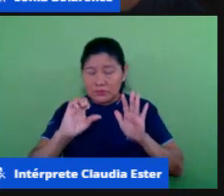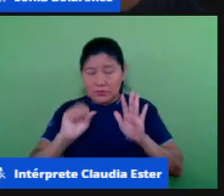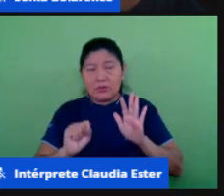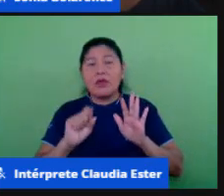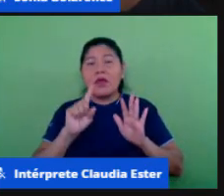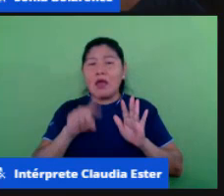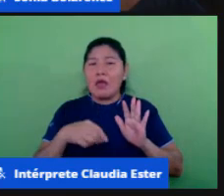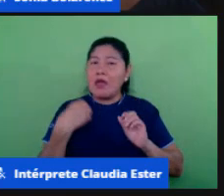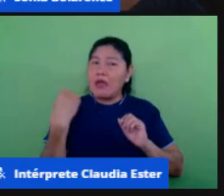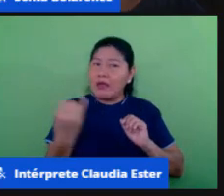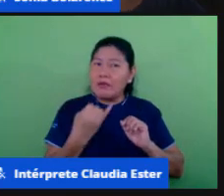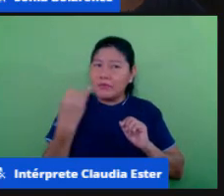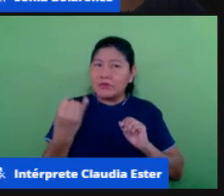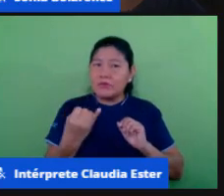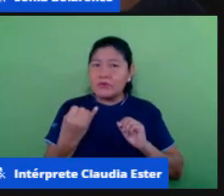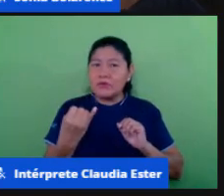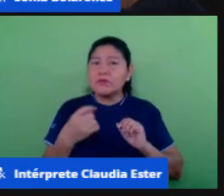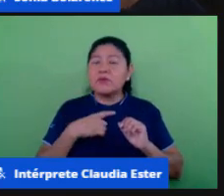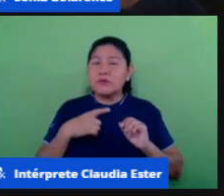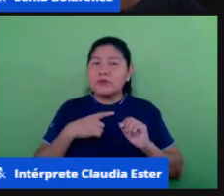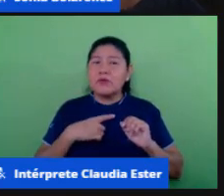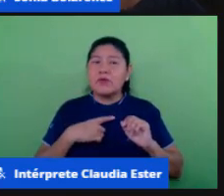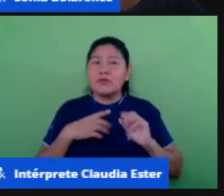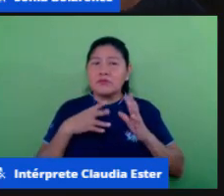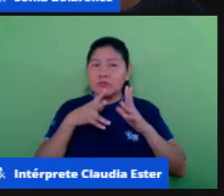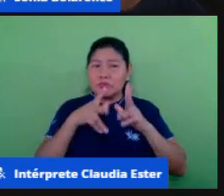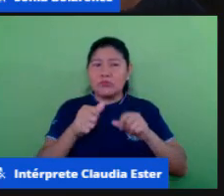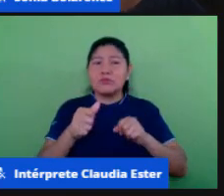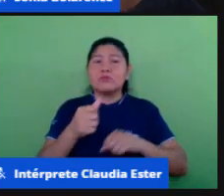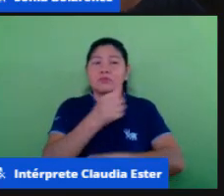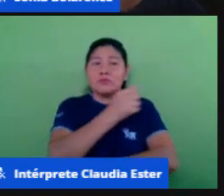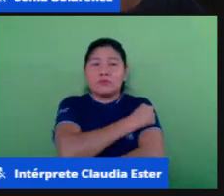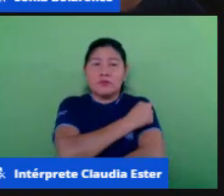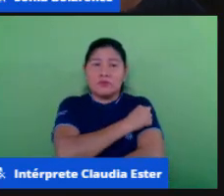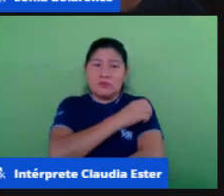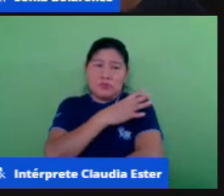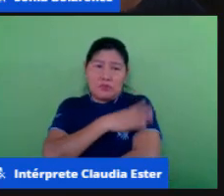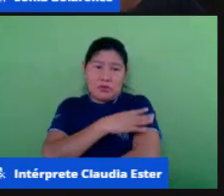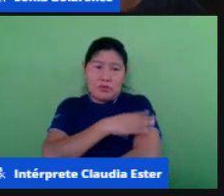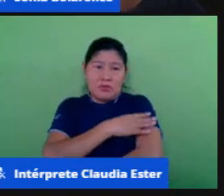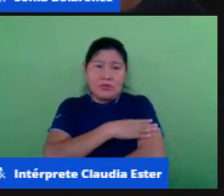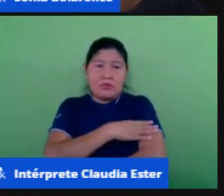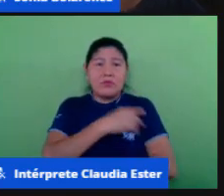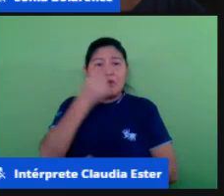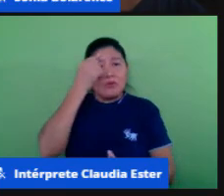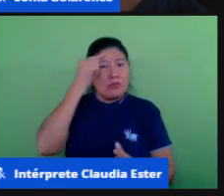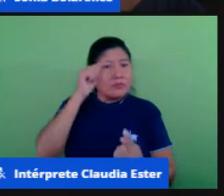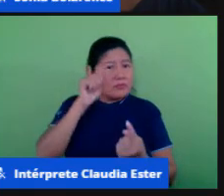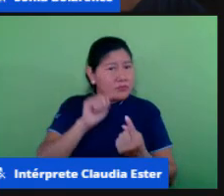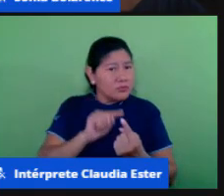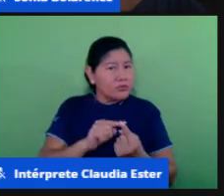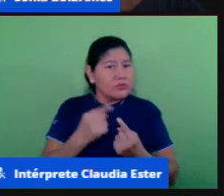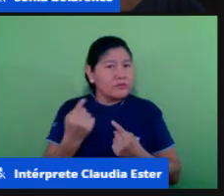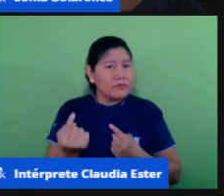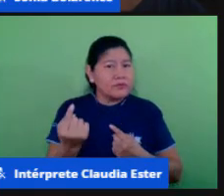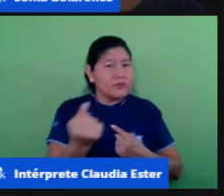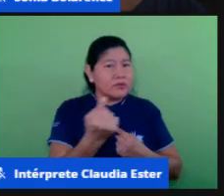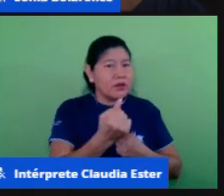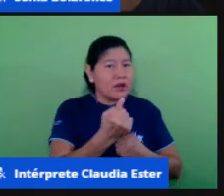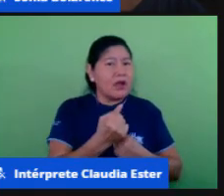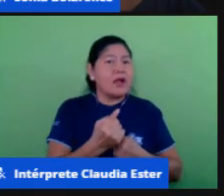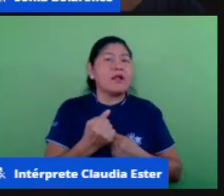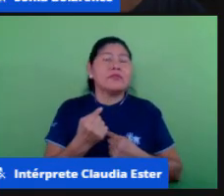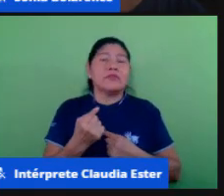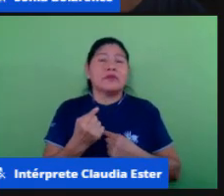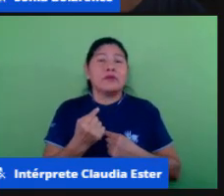geral para a nossa rede para os nossos quartos anos né dado a especificidade né cada um vai ver o seu